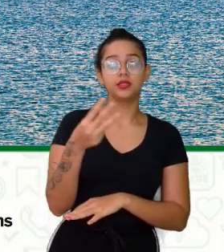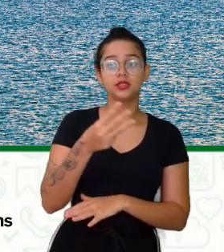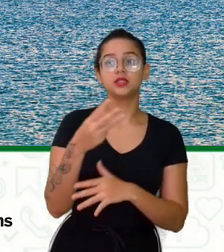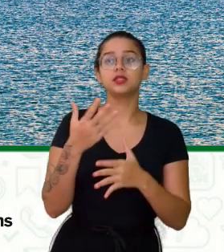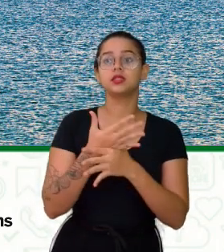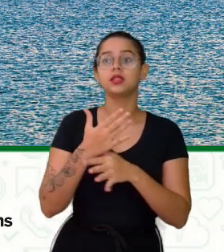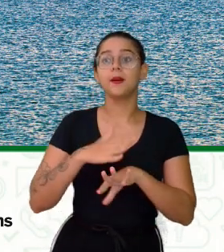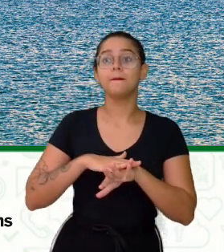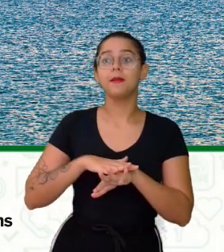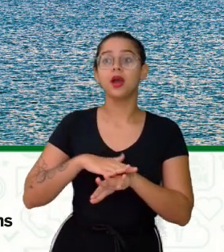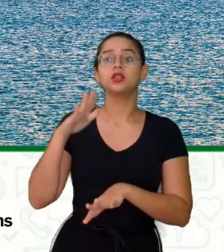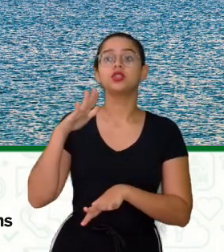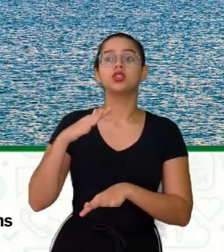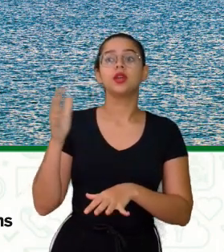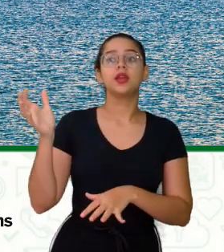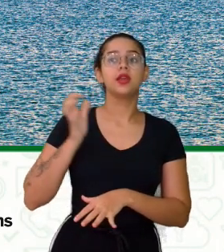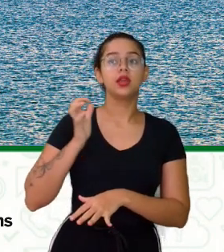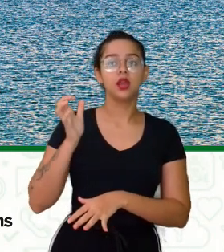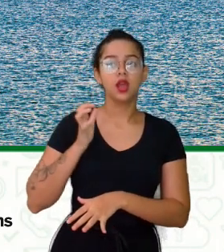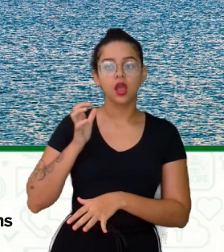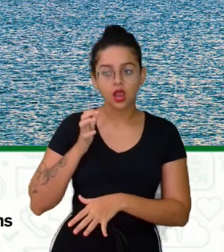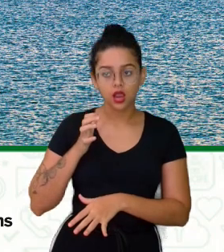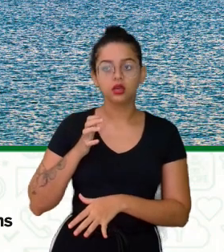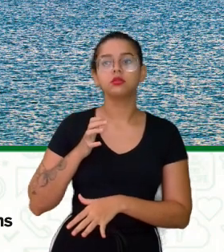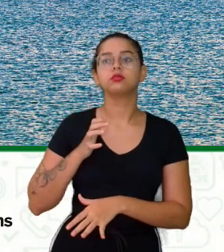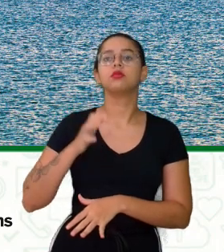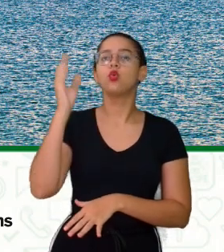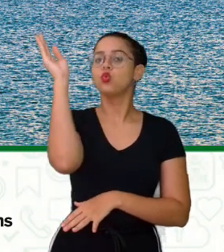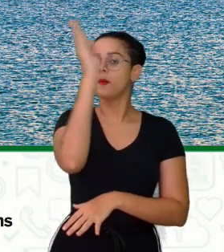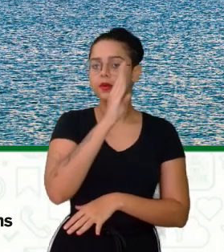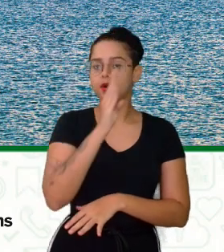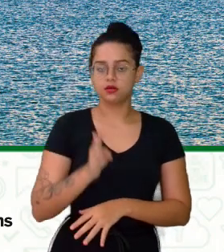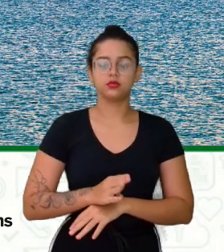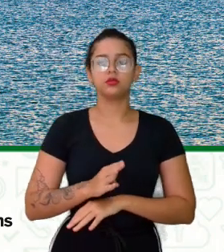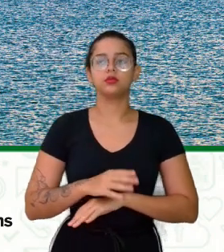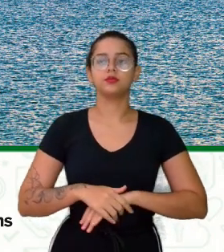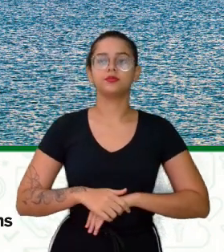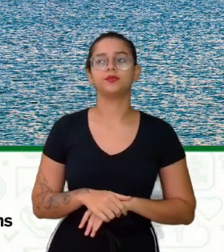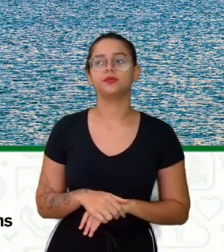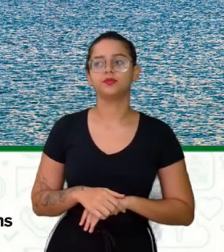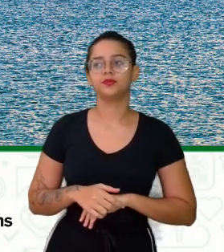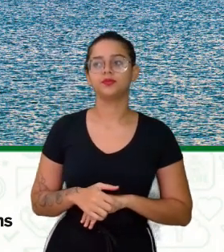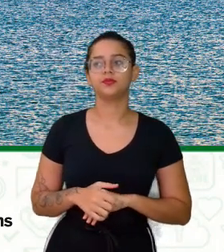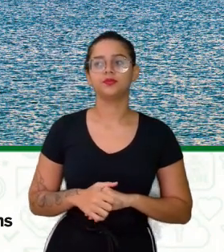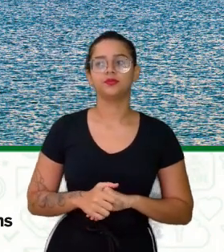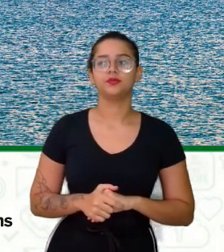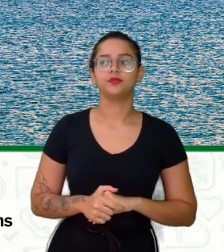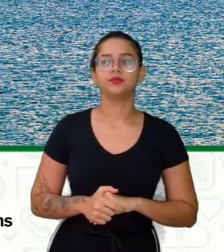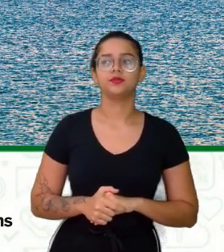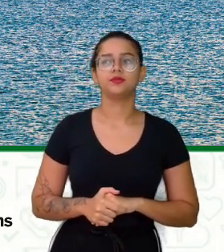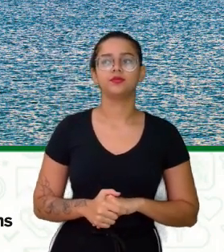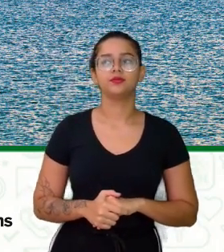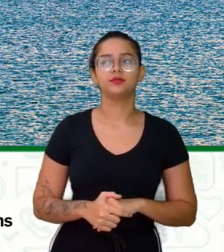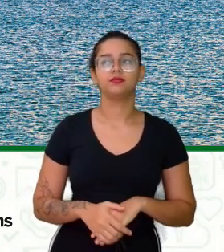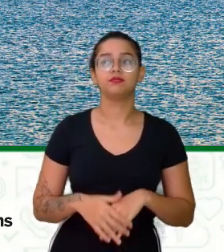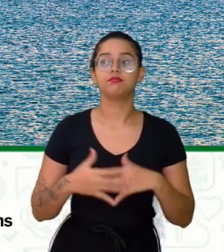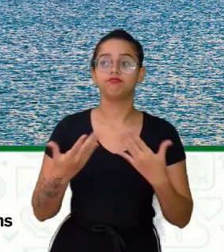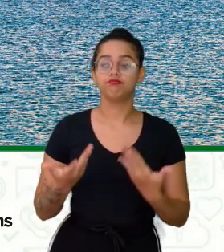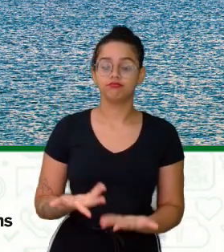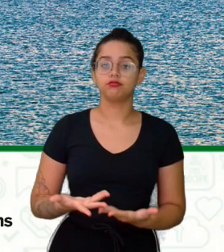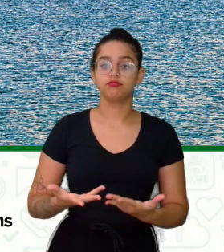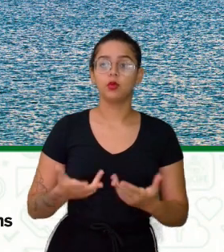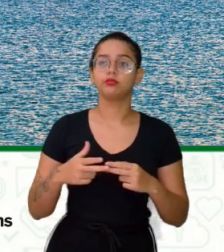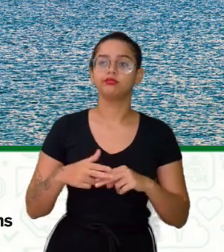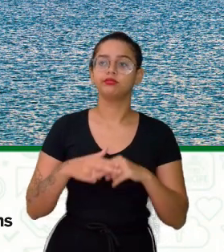Cidade Mais rica Do território Nasci Ronaldo Daí você Tira o